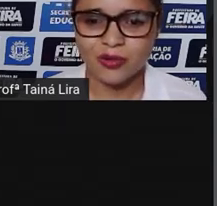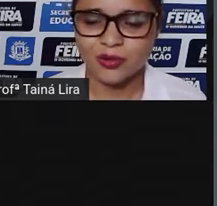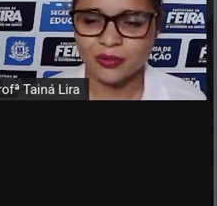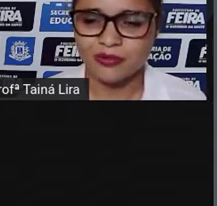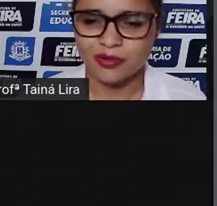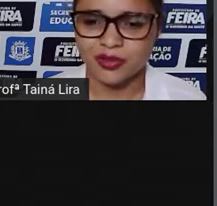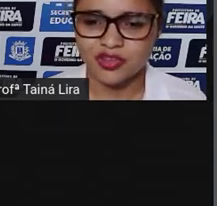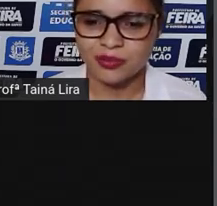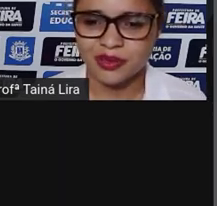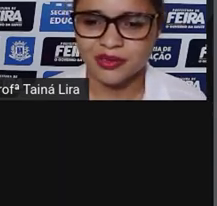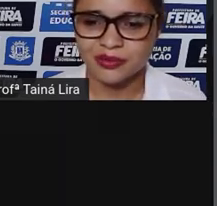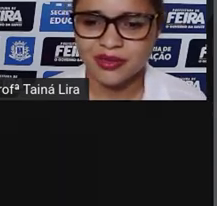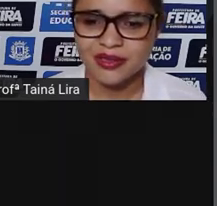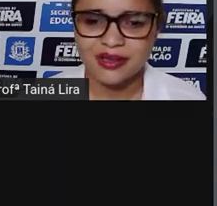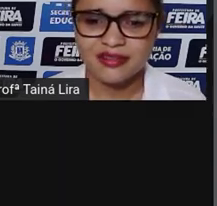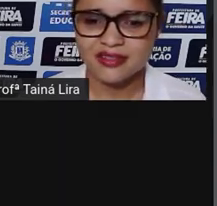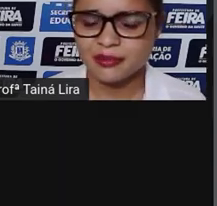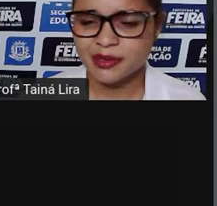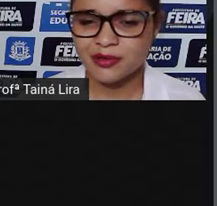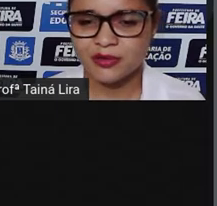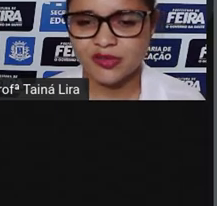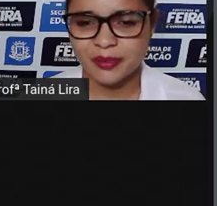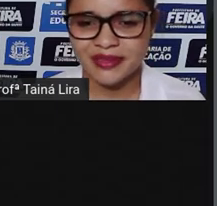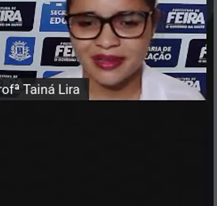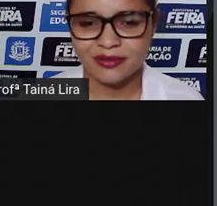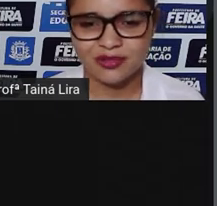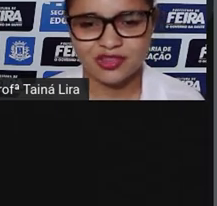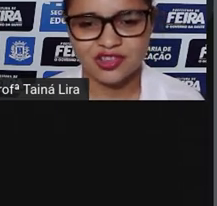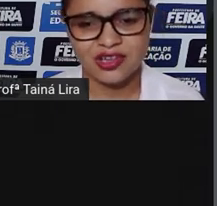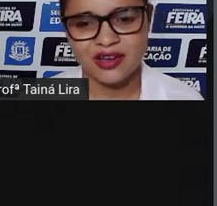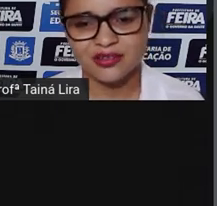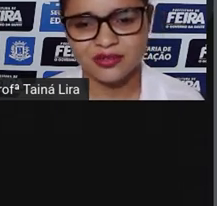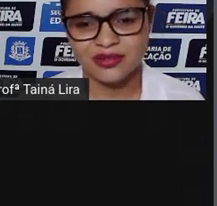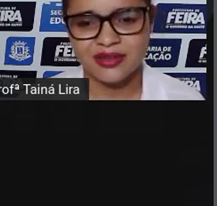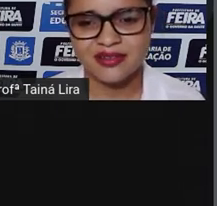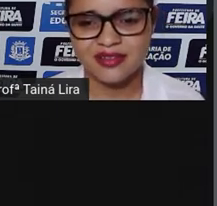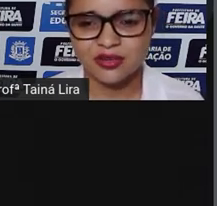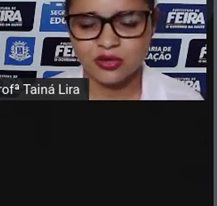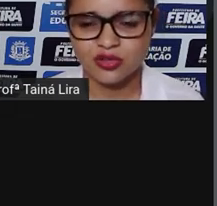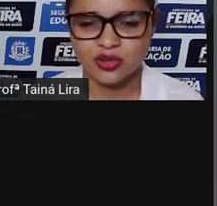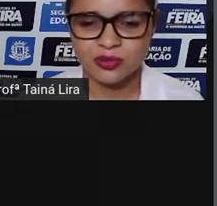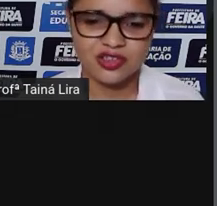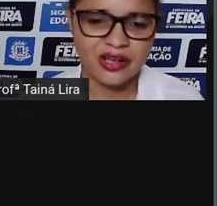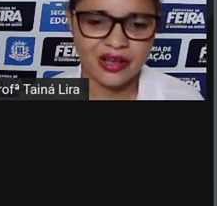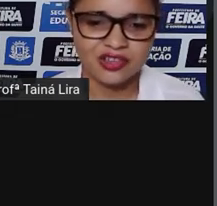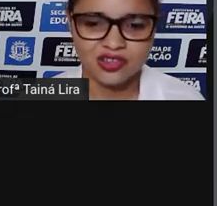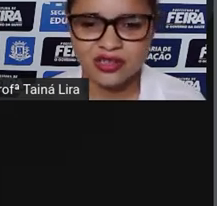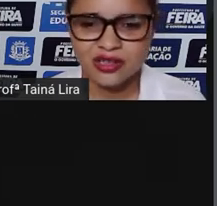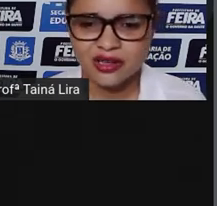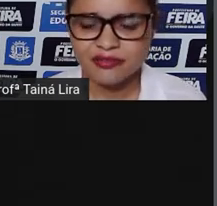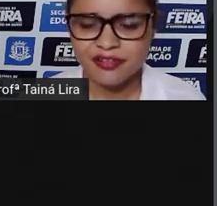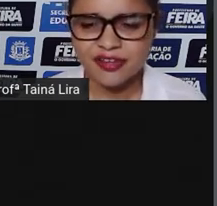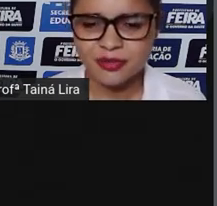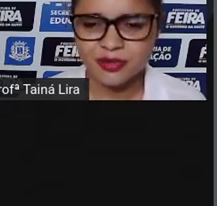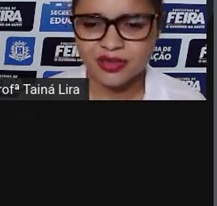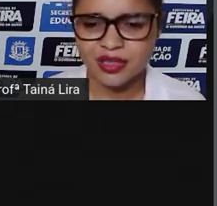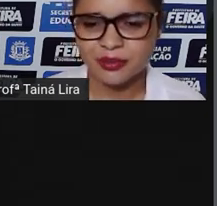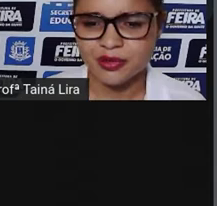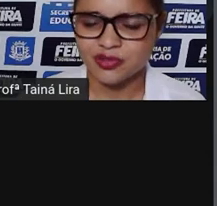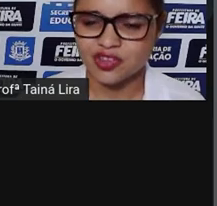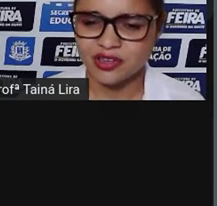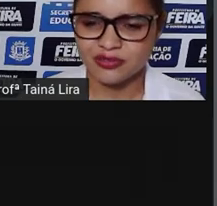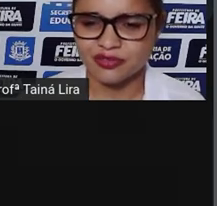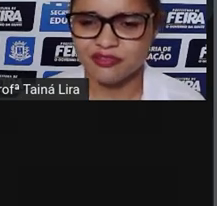orgulho do povo curitibano, que sempre adorou espetáculos de teatro, dança e todo tipo de arte. Faz muito